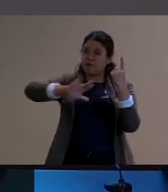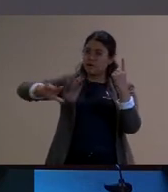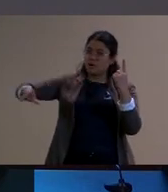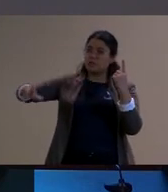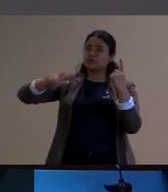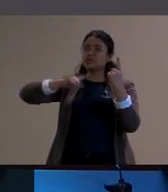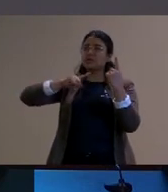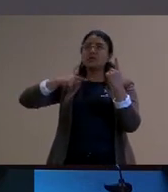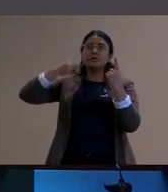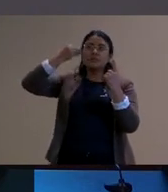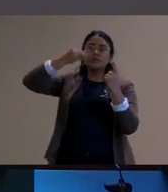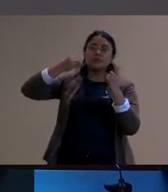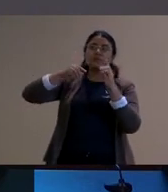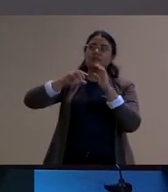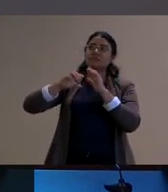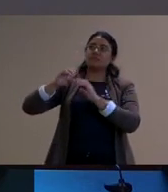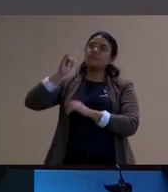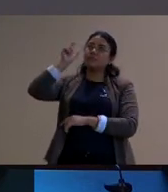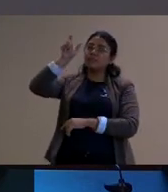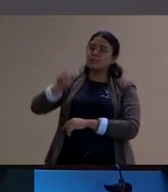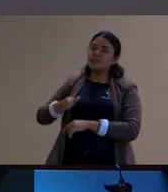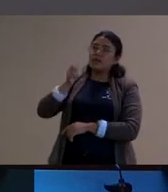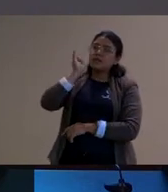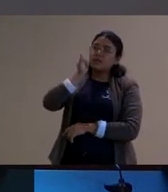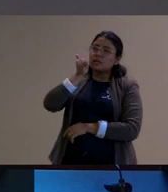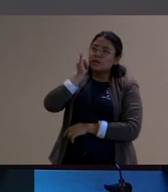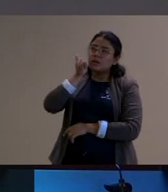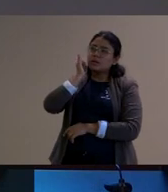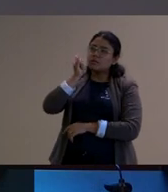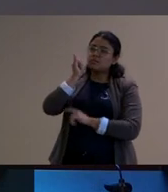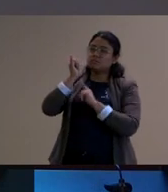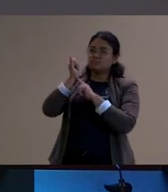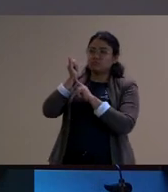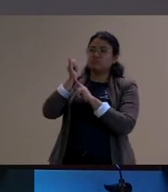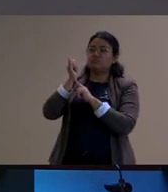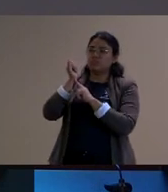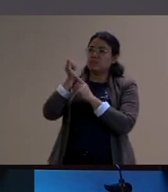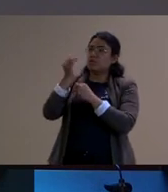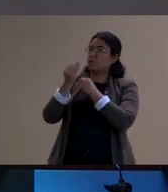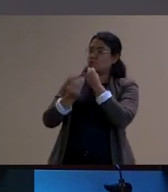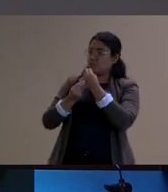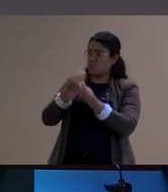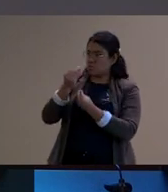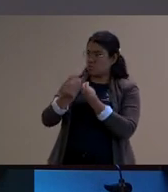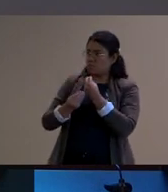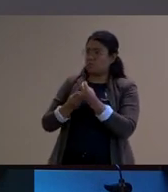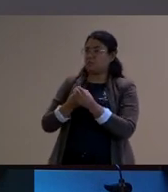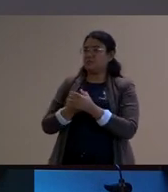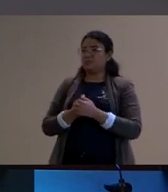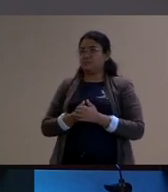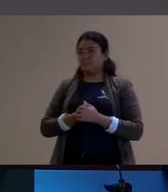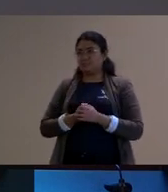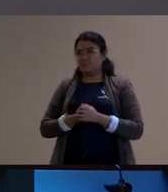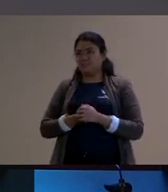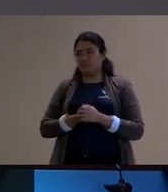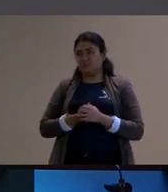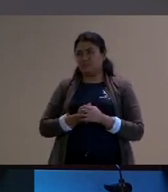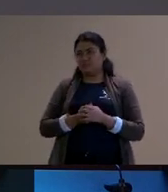ideia de trazer um pouco o narrador é para pensar como que apesar do Benjamin